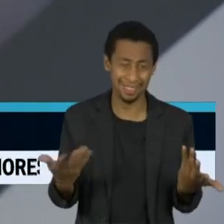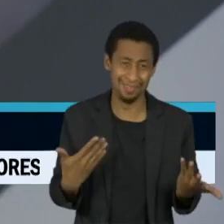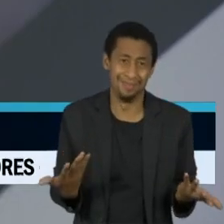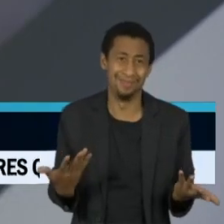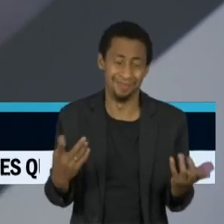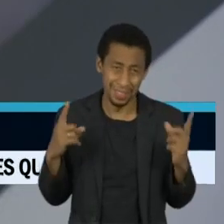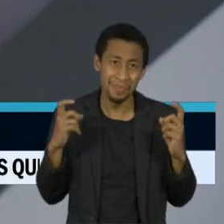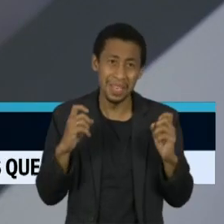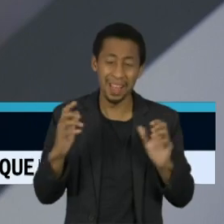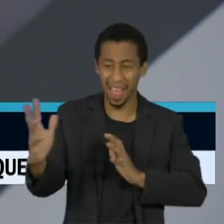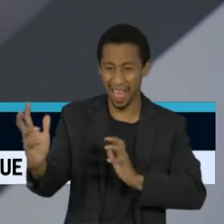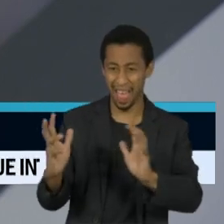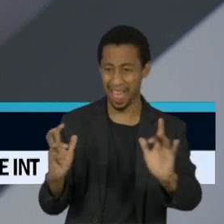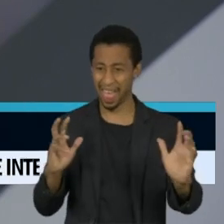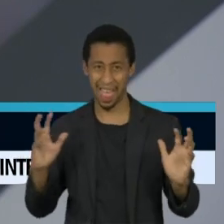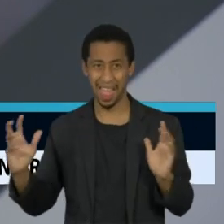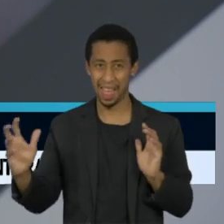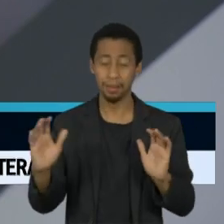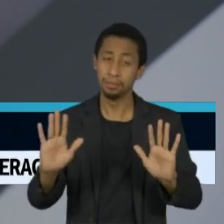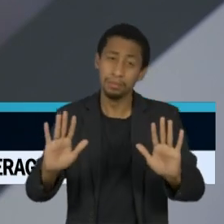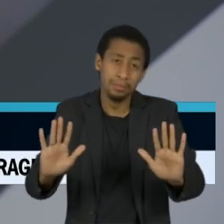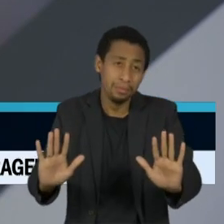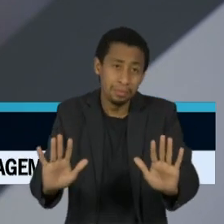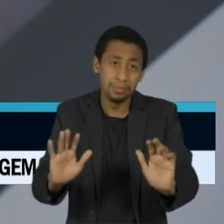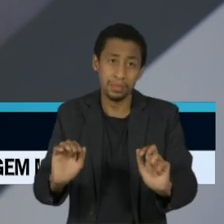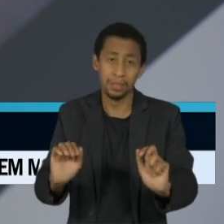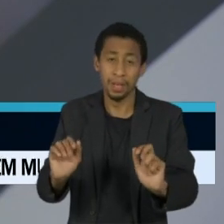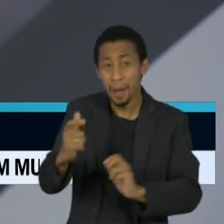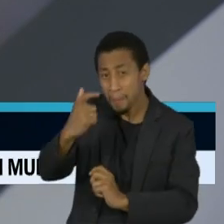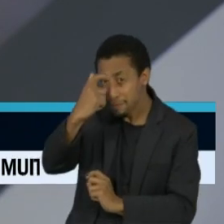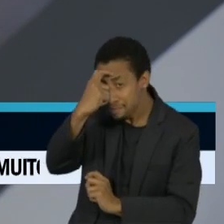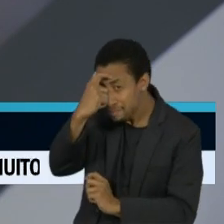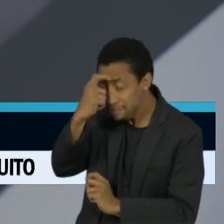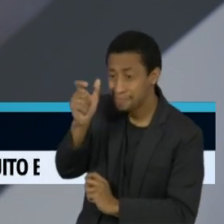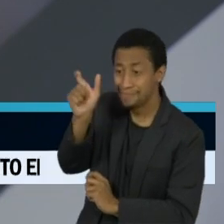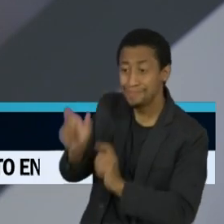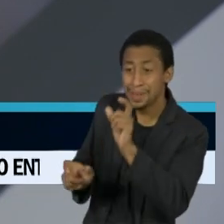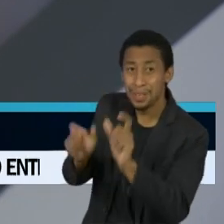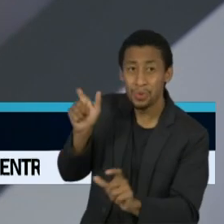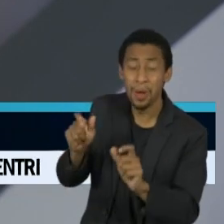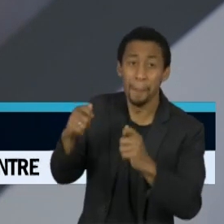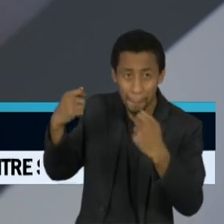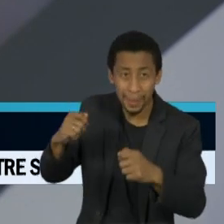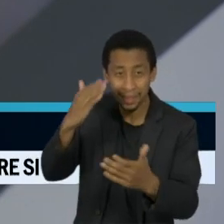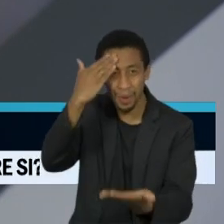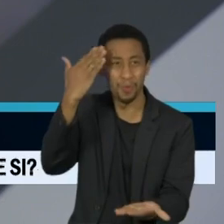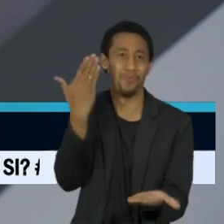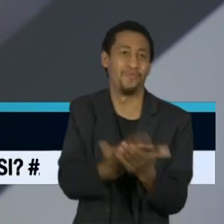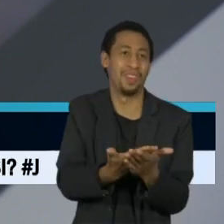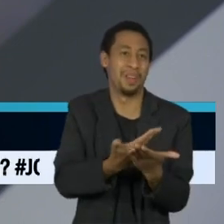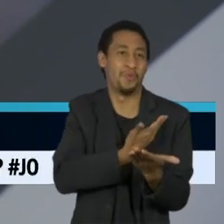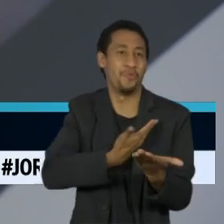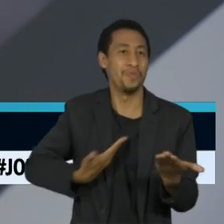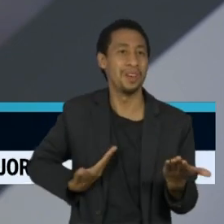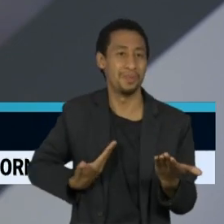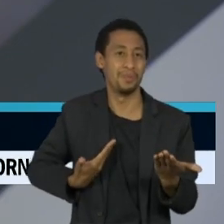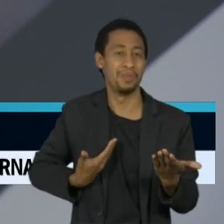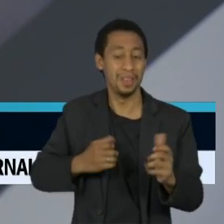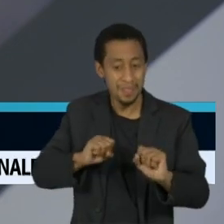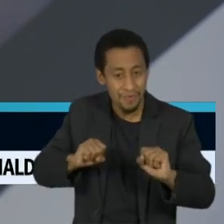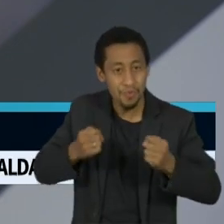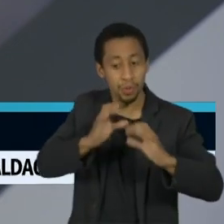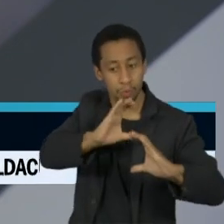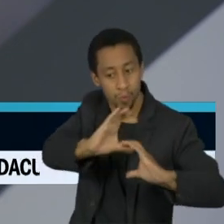racional das pessoas. As pessoas precisam confiar nos governos e para isso tem que ser feito um esforço de comunicação. A gente passou